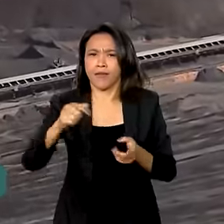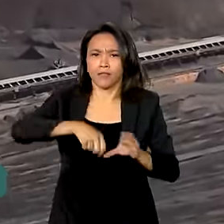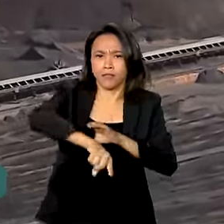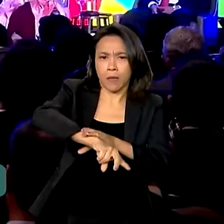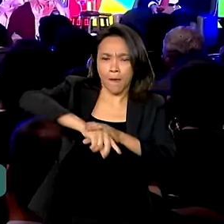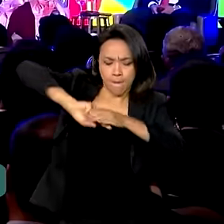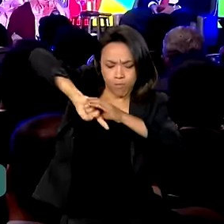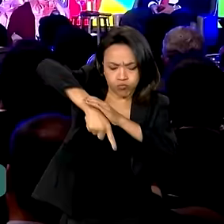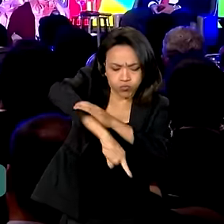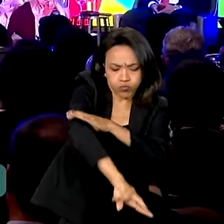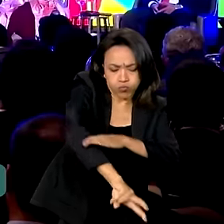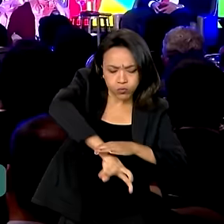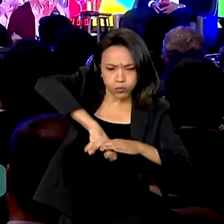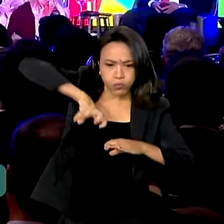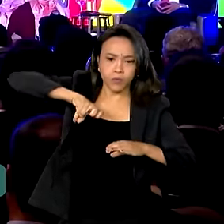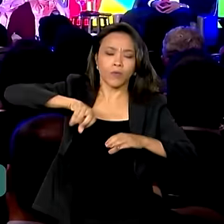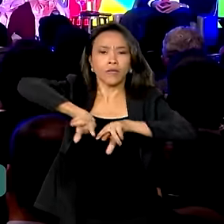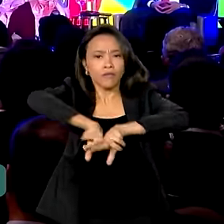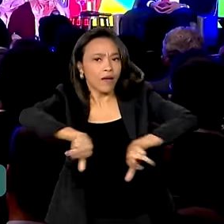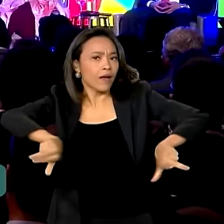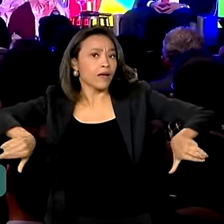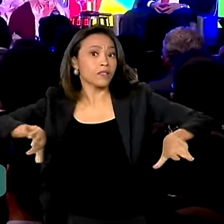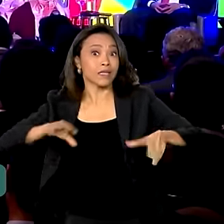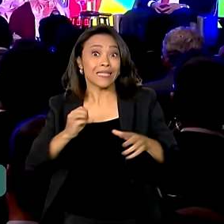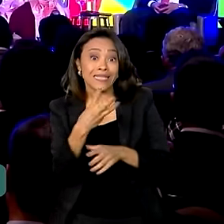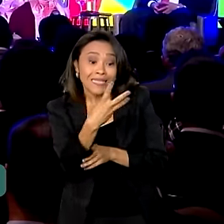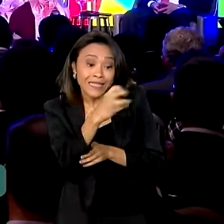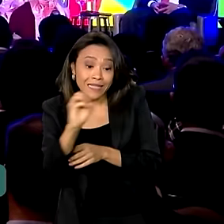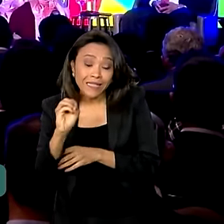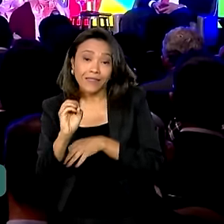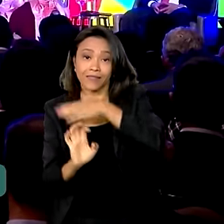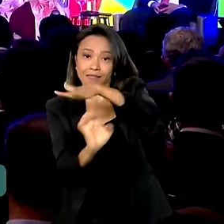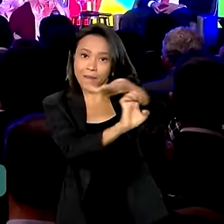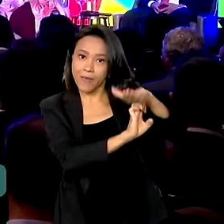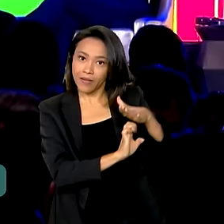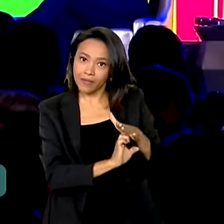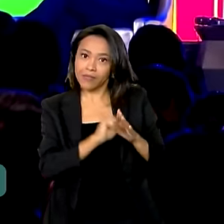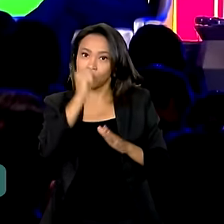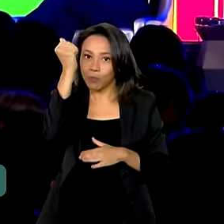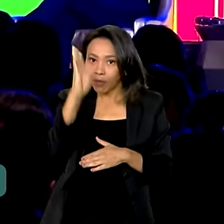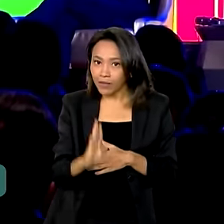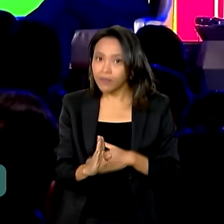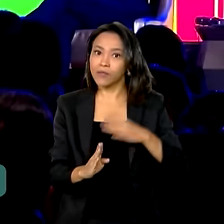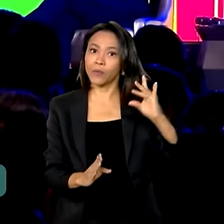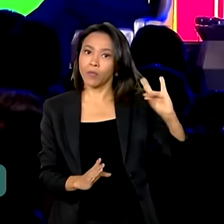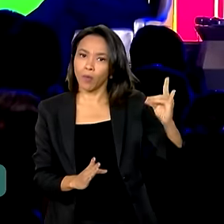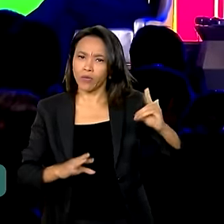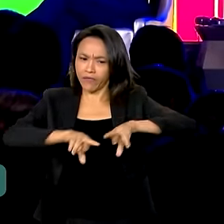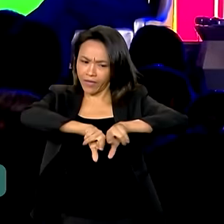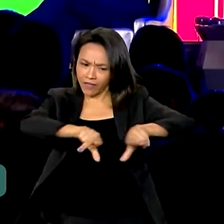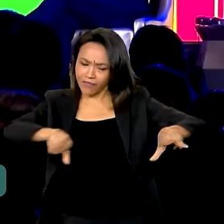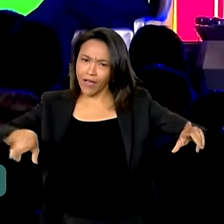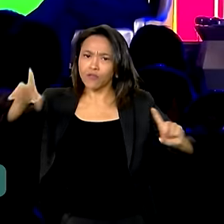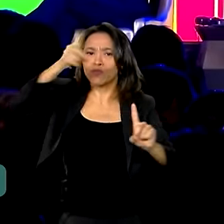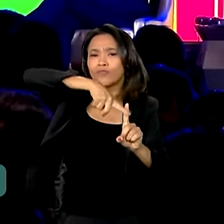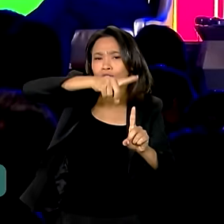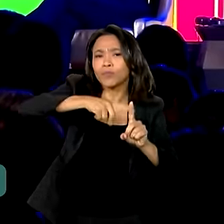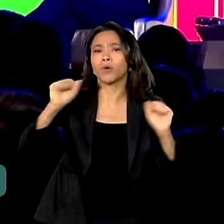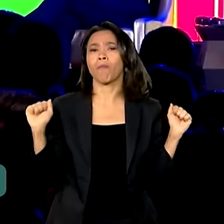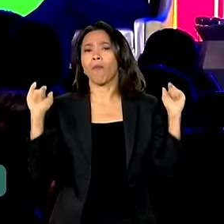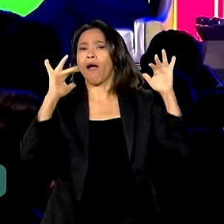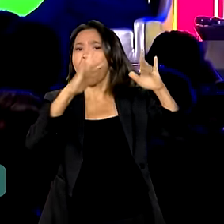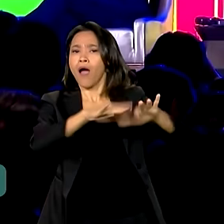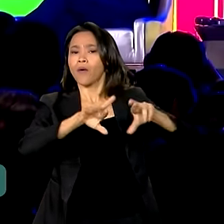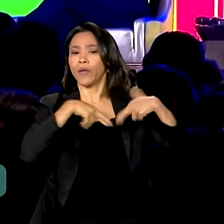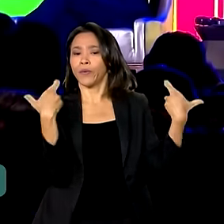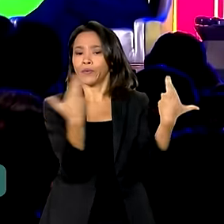mineração. Mais de 300 empresas brasileiras e bolivianas de diferentes setores se reuniram em Santa Cruz de la Sierra para